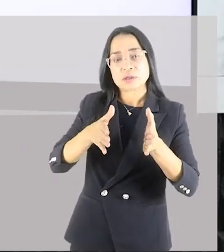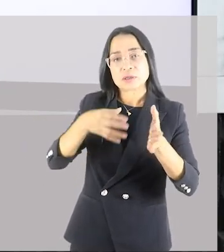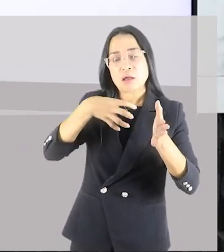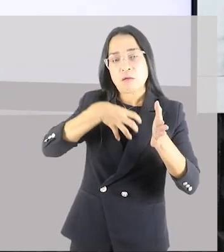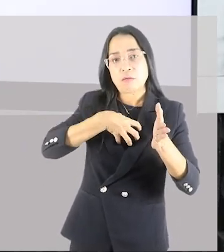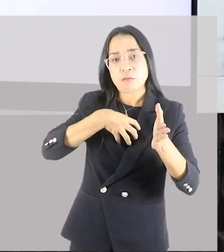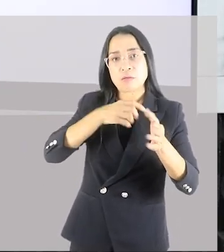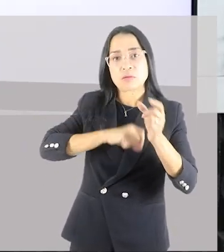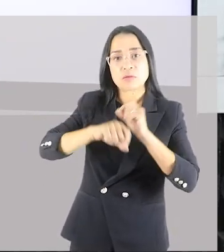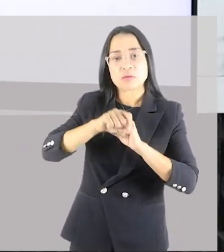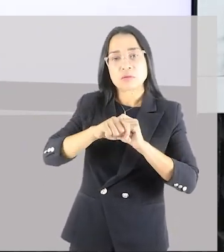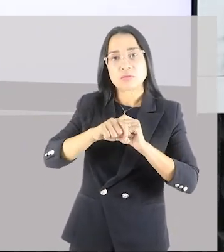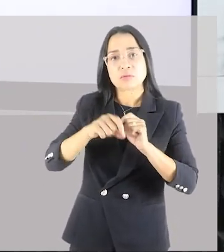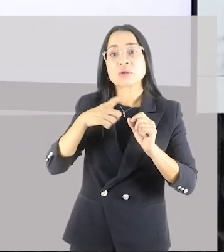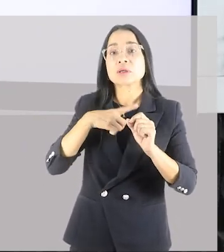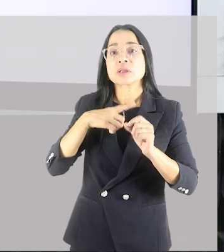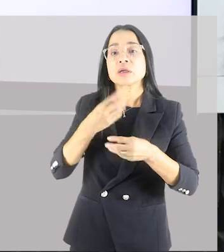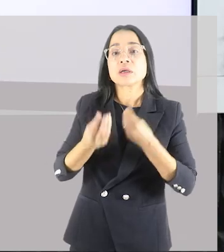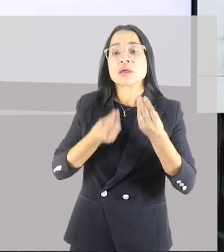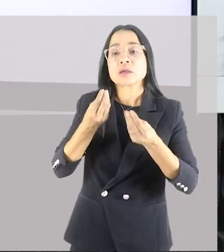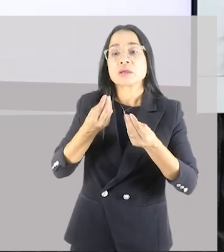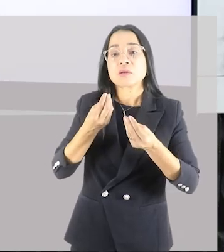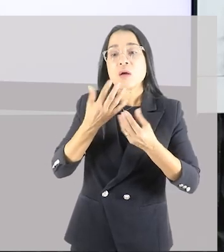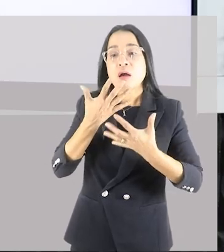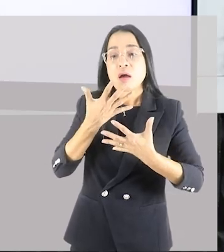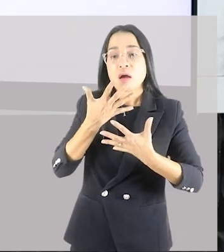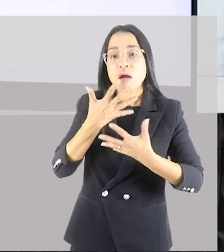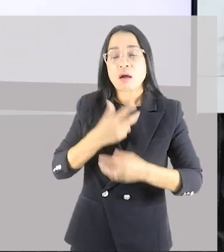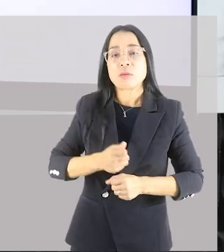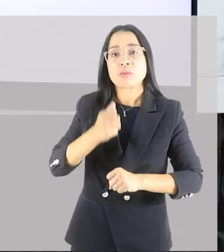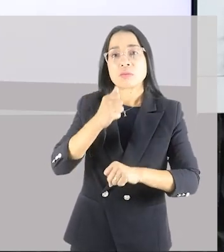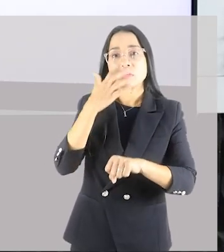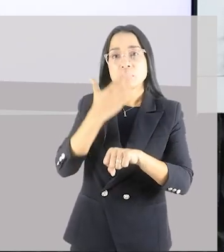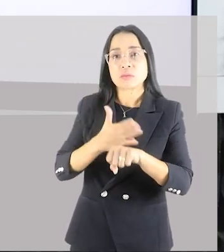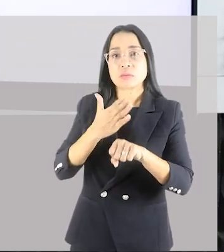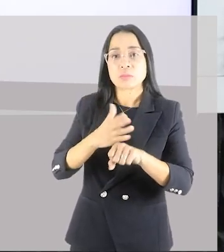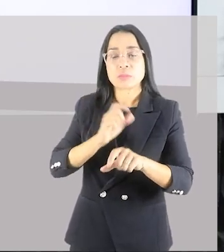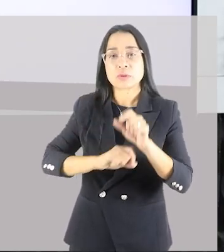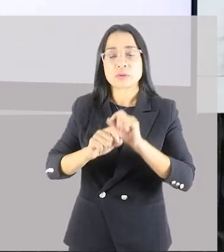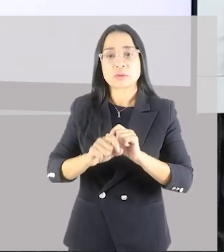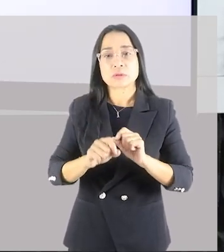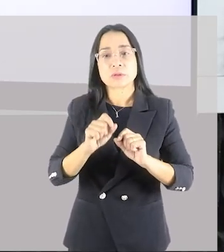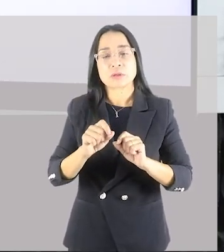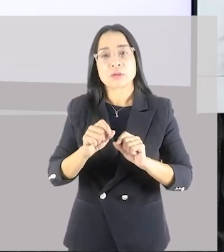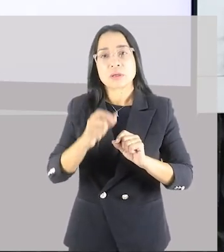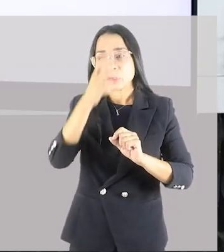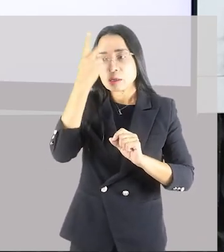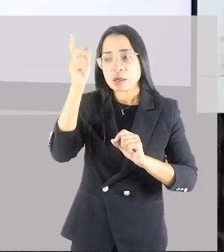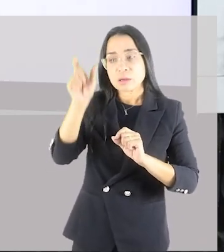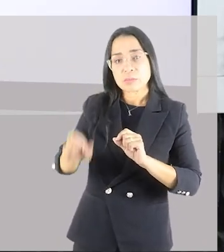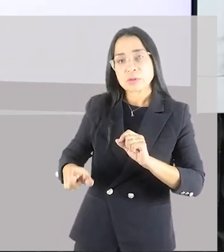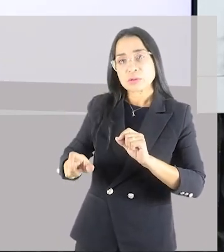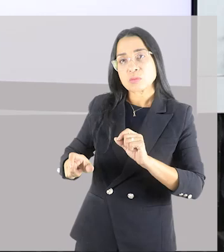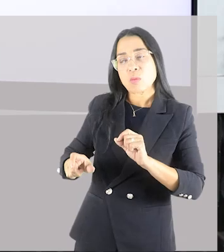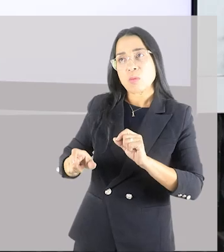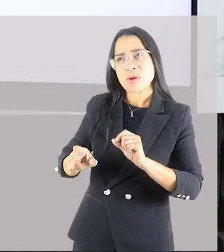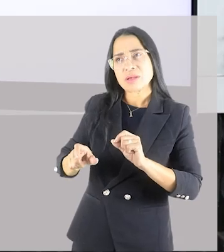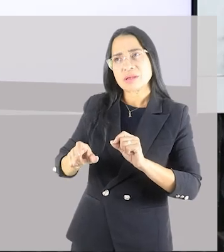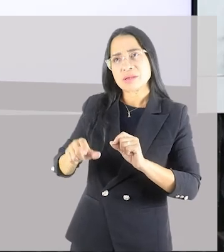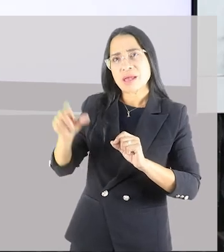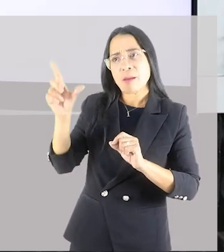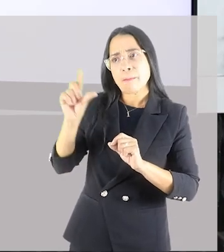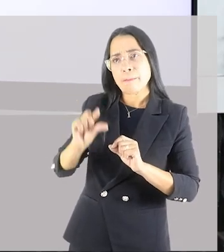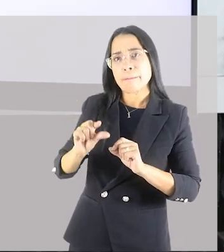maior capacidade de absorção daquele treinamento. Então, o indivíduo que é menos treinado,